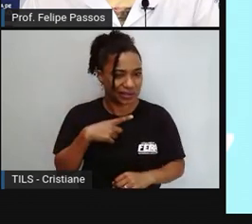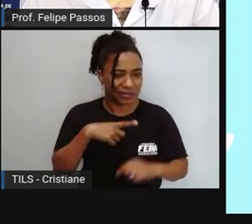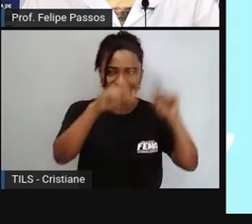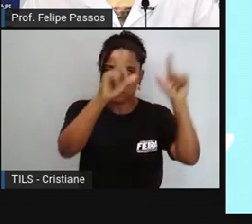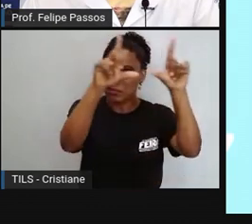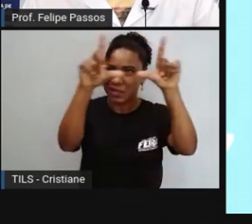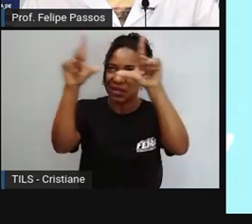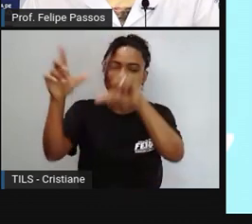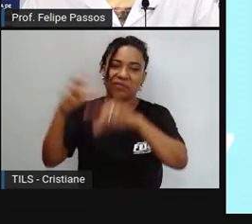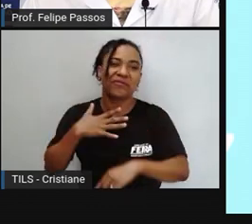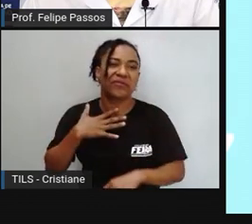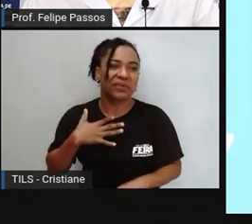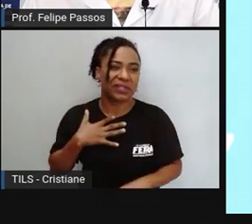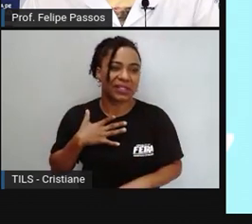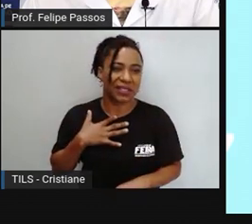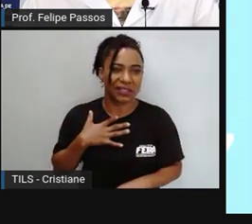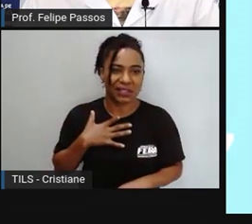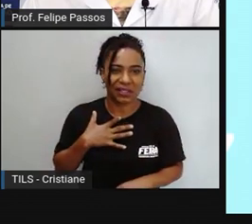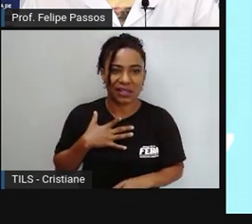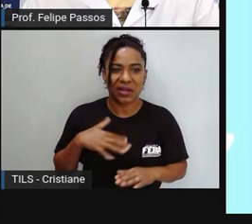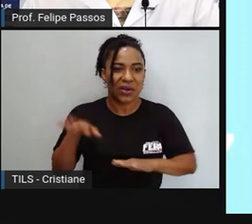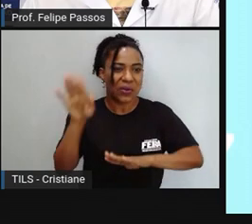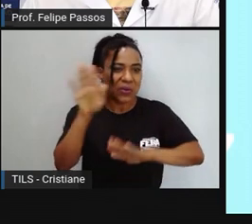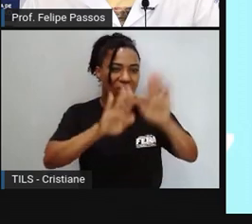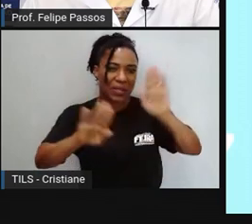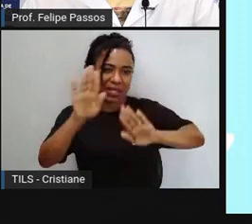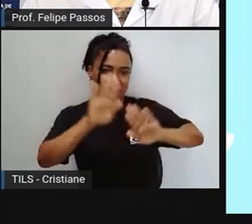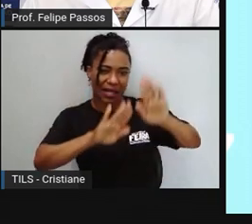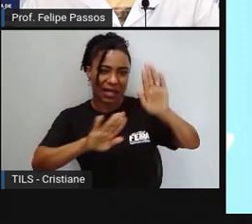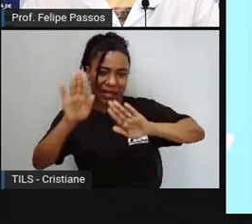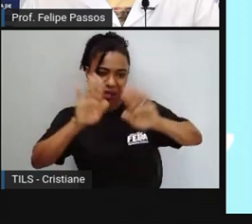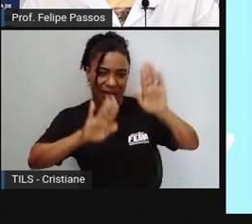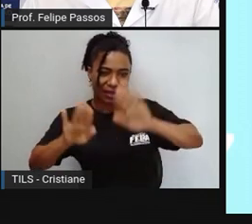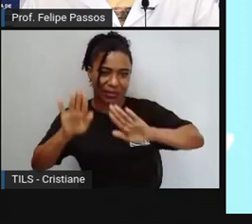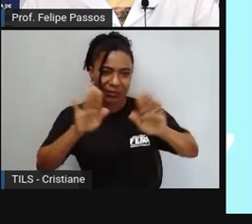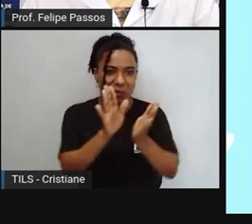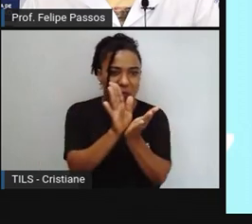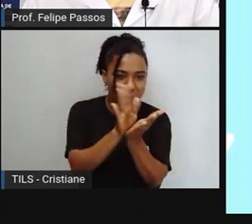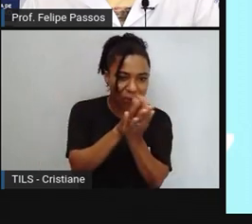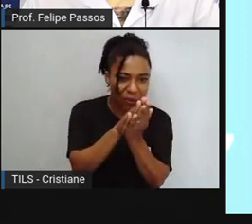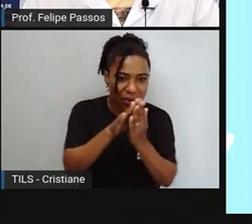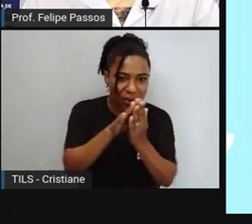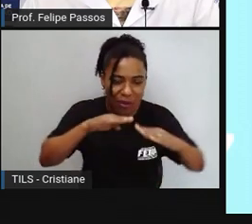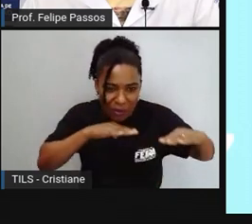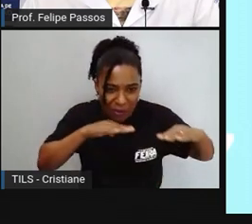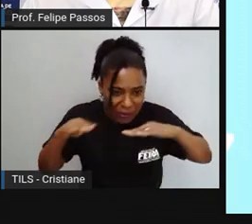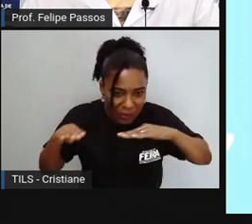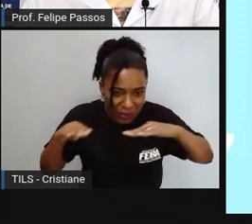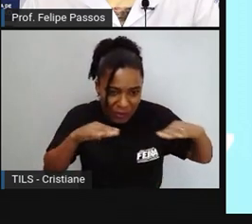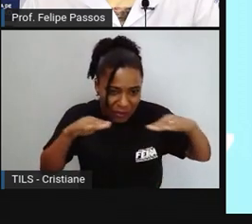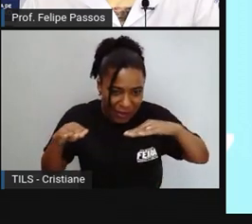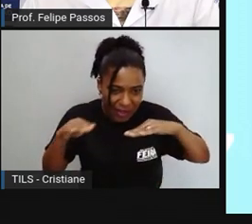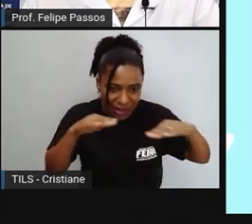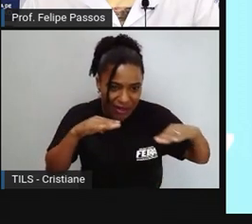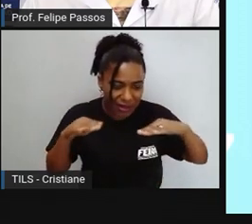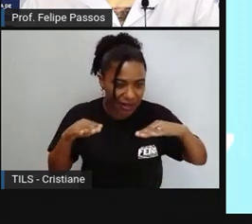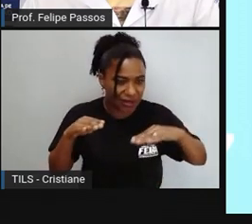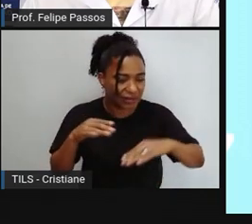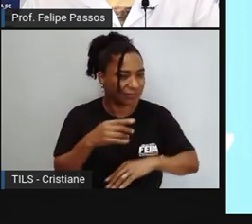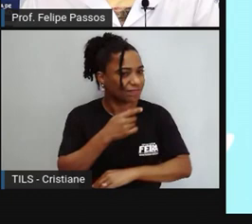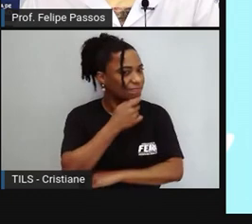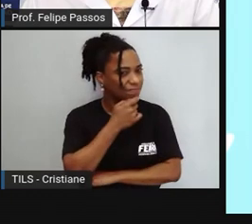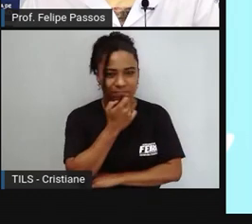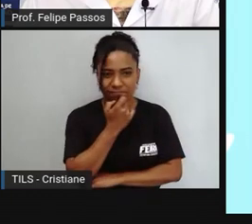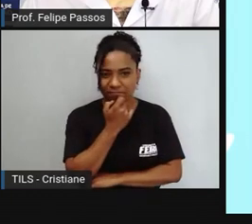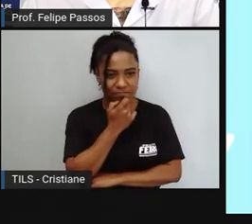cuidado com o jacaré professor cuidado